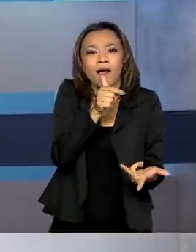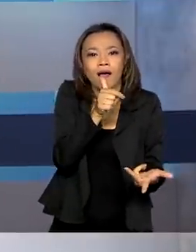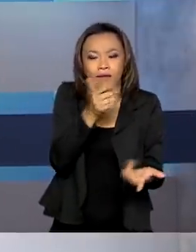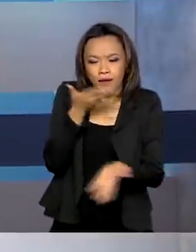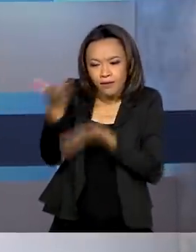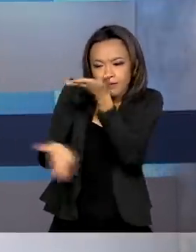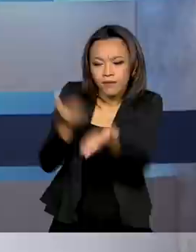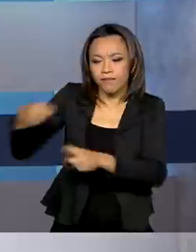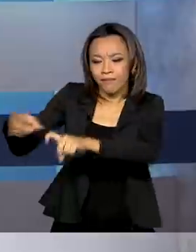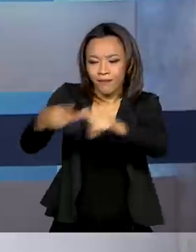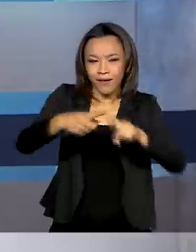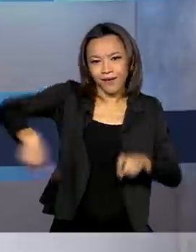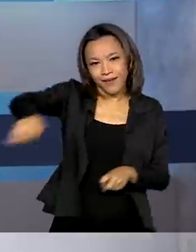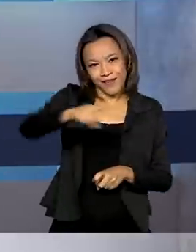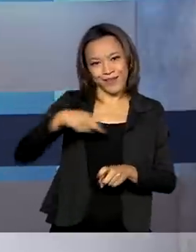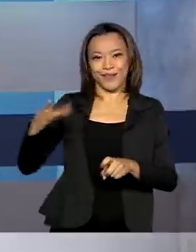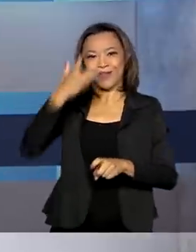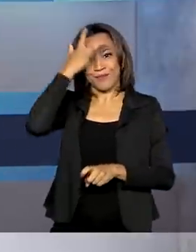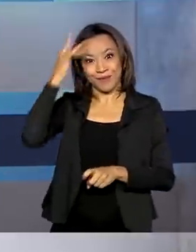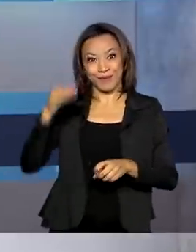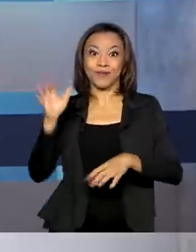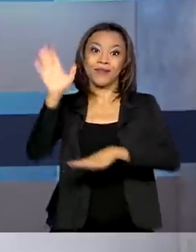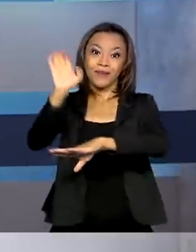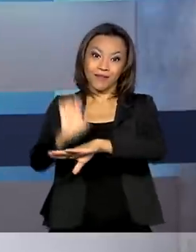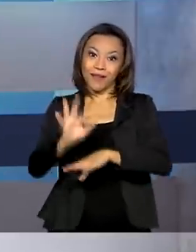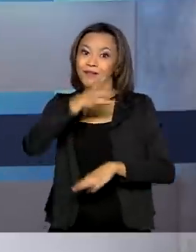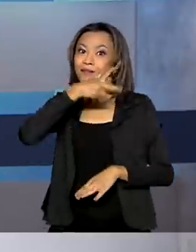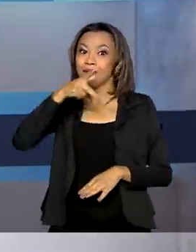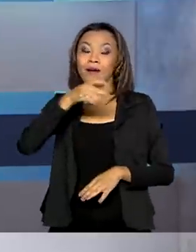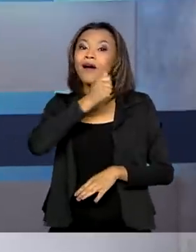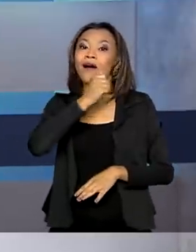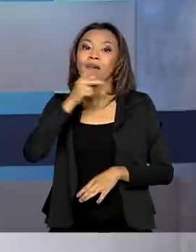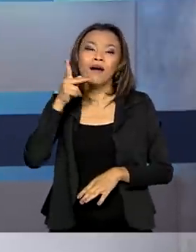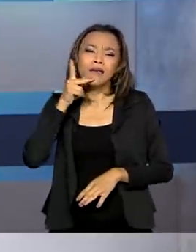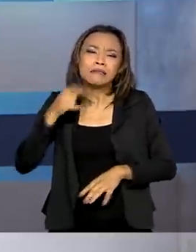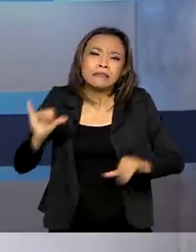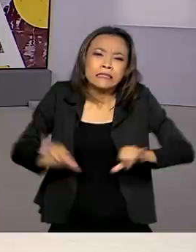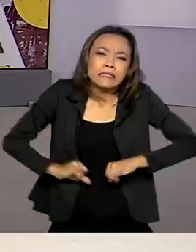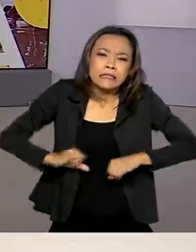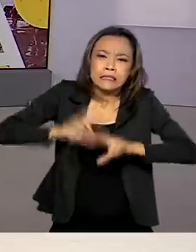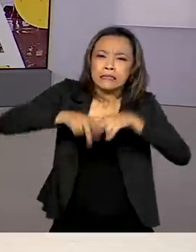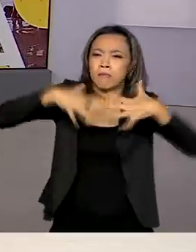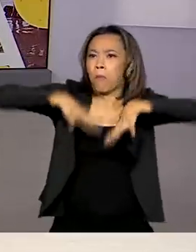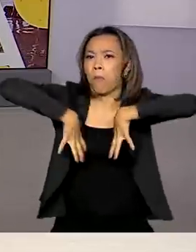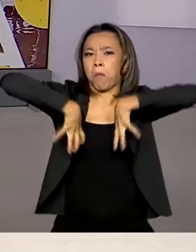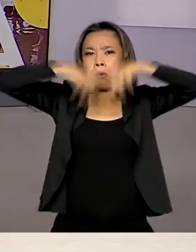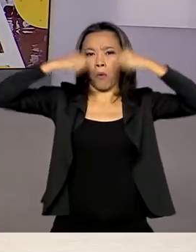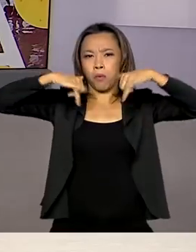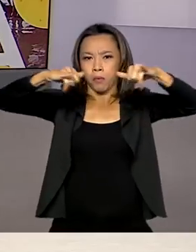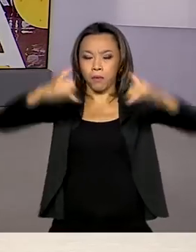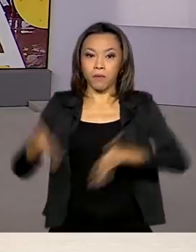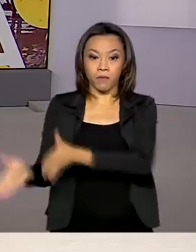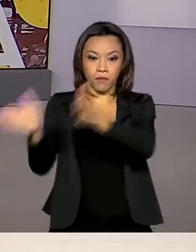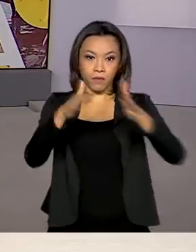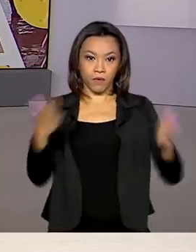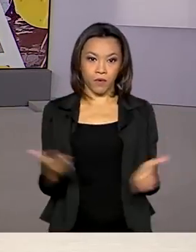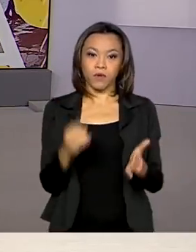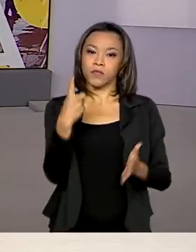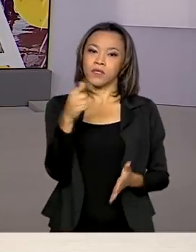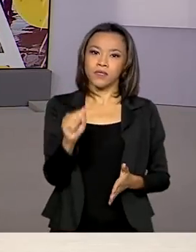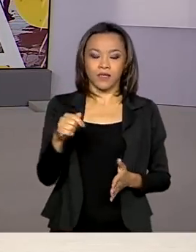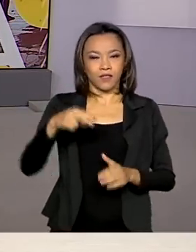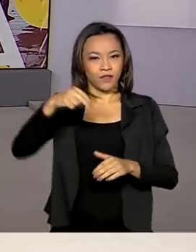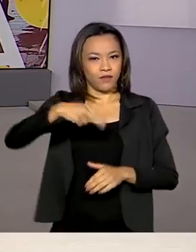atendimento médico à população do Amapá, que sofre com a falta de energia elétrica. Hoje é terça-feira, 17 de